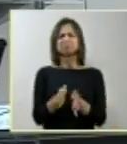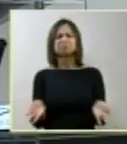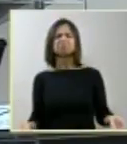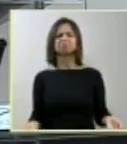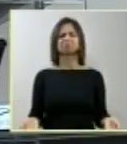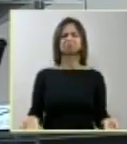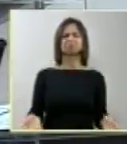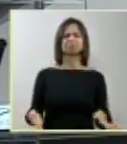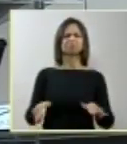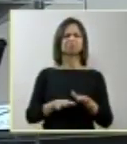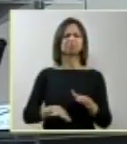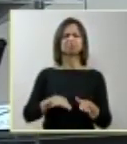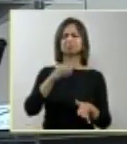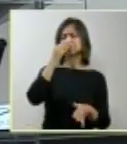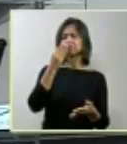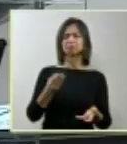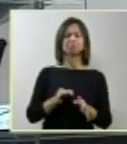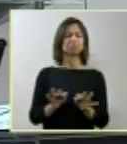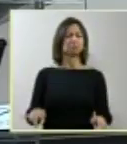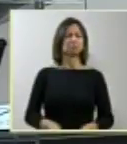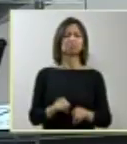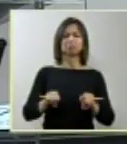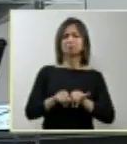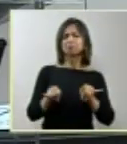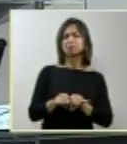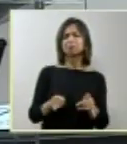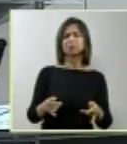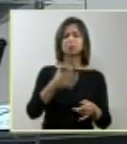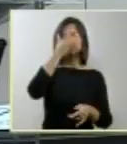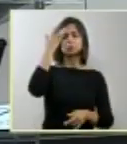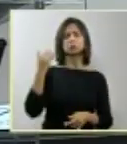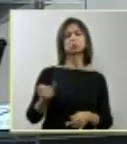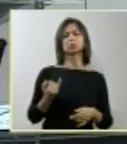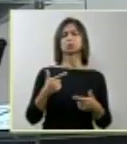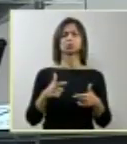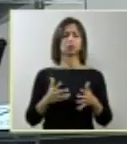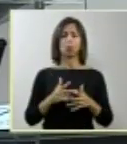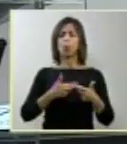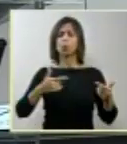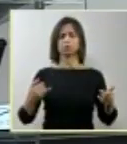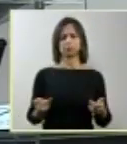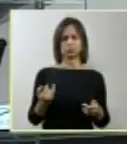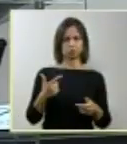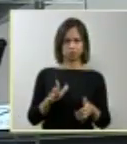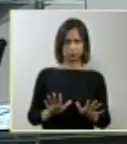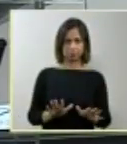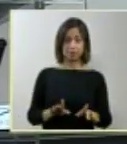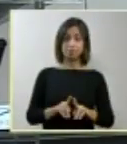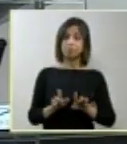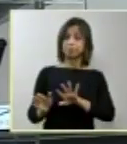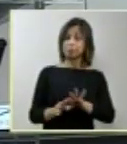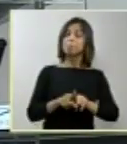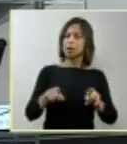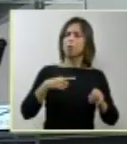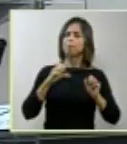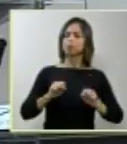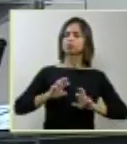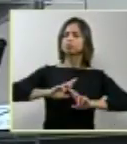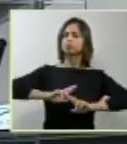vida dedicada apenas a coisas ditas não importantes, mas pode ser uma vida